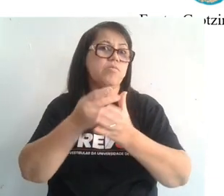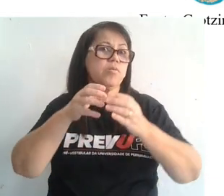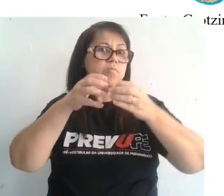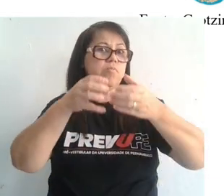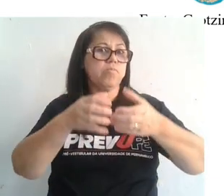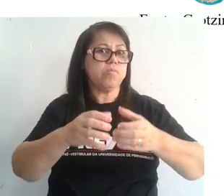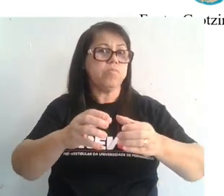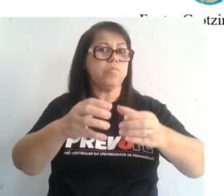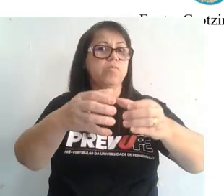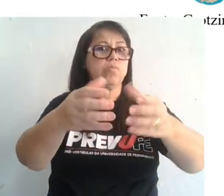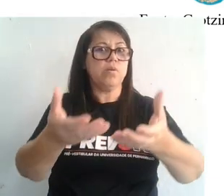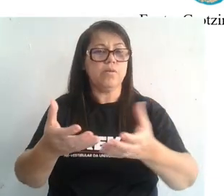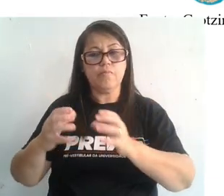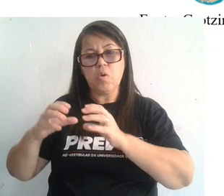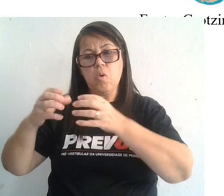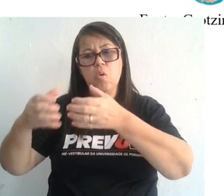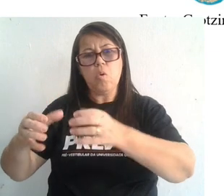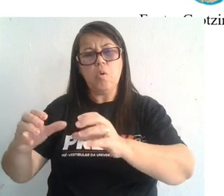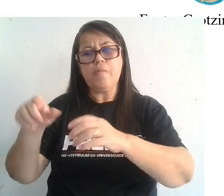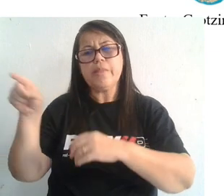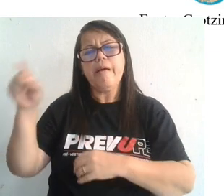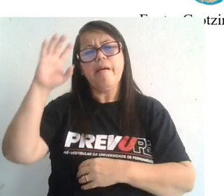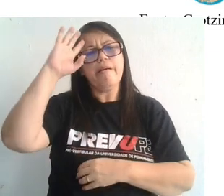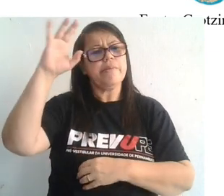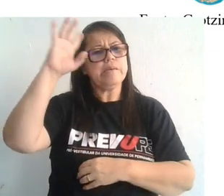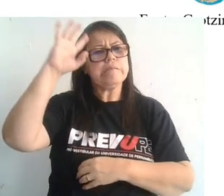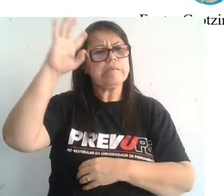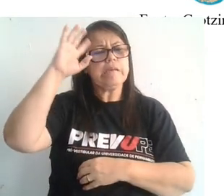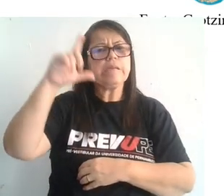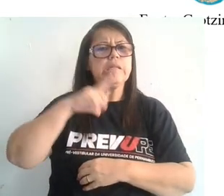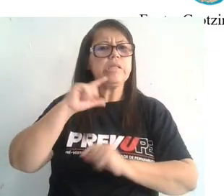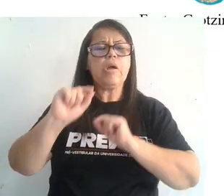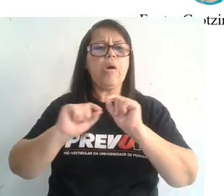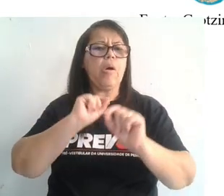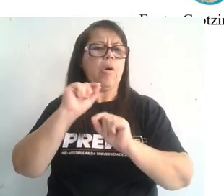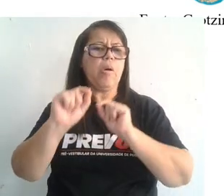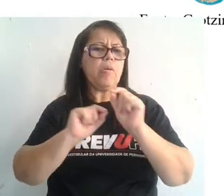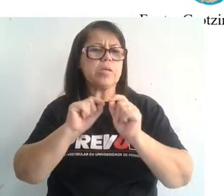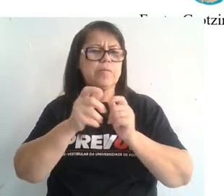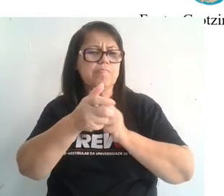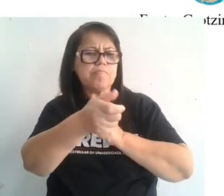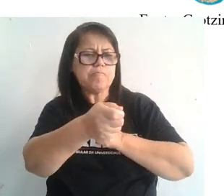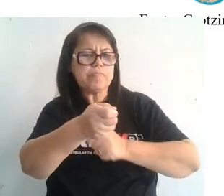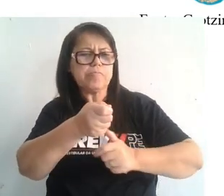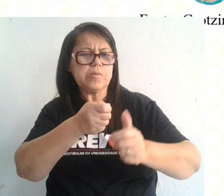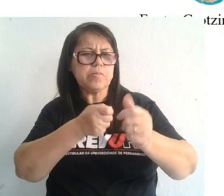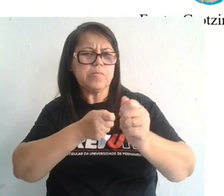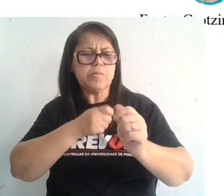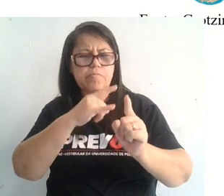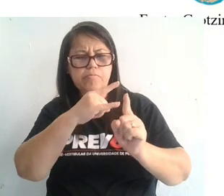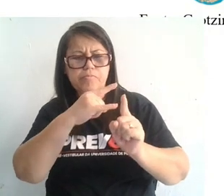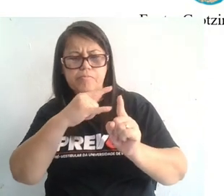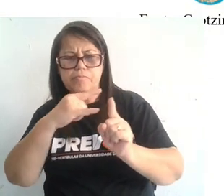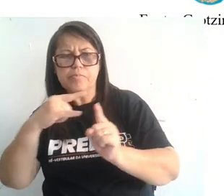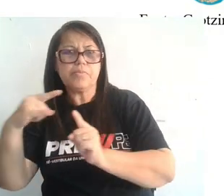blocos de rocha. Wegener imaginava que havia uma atração gravitacional, Sol e Lua, puxando